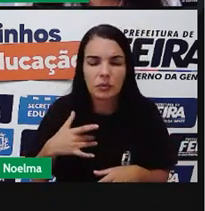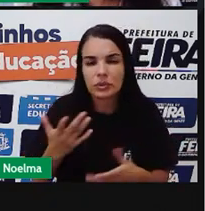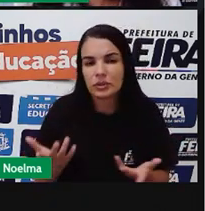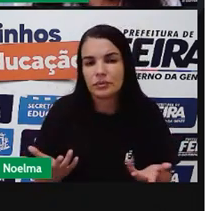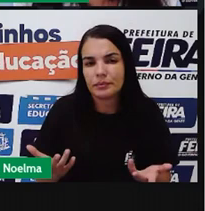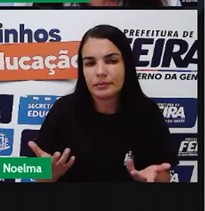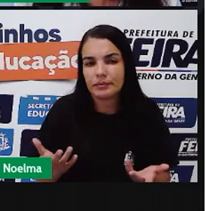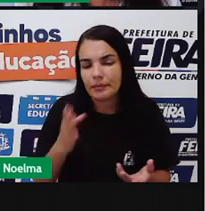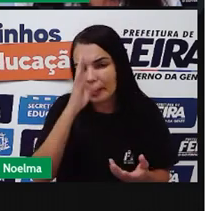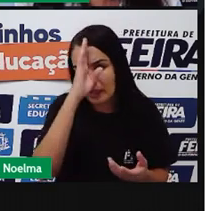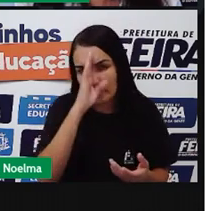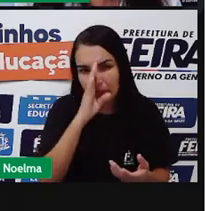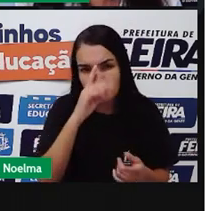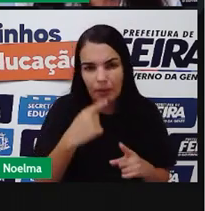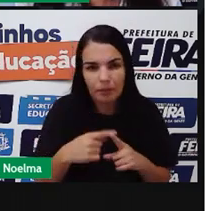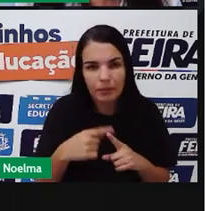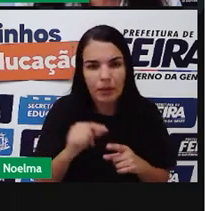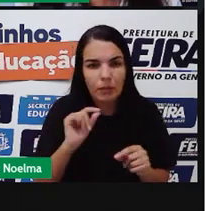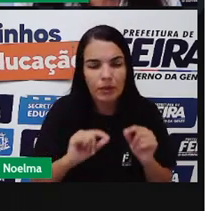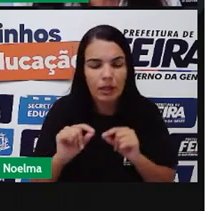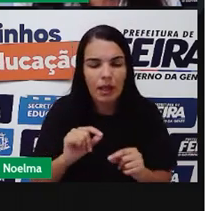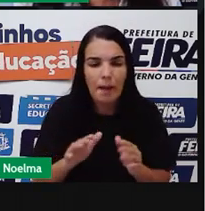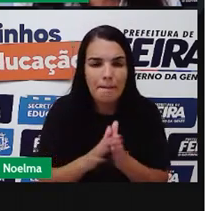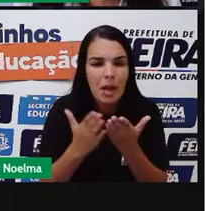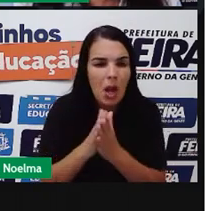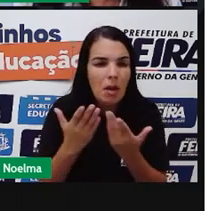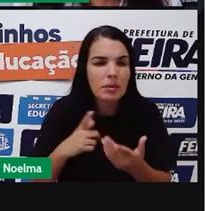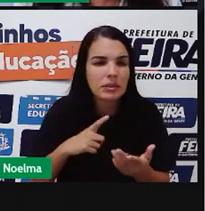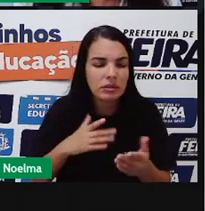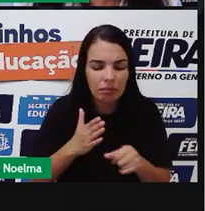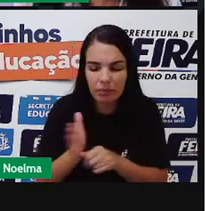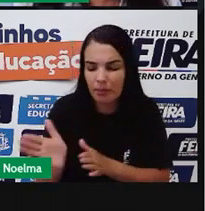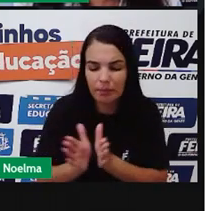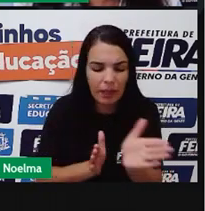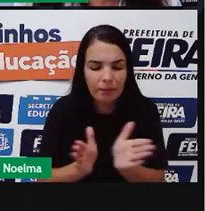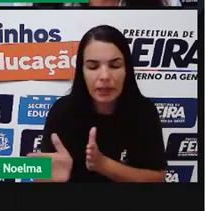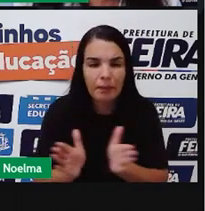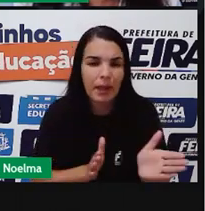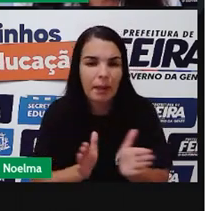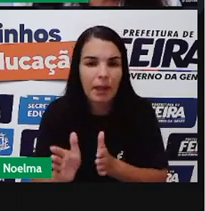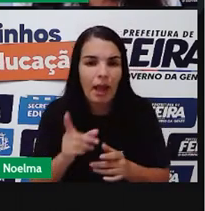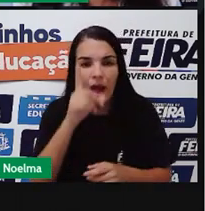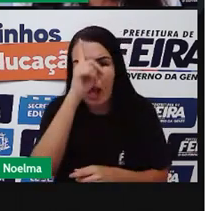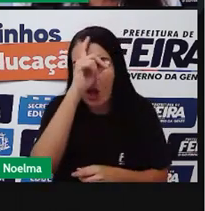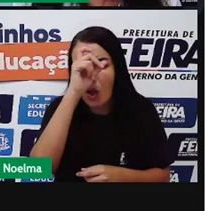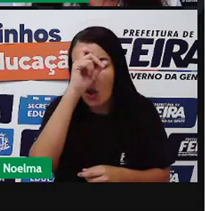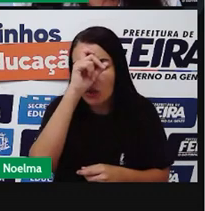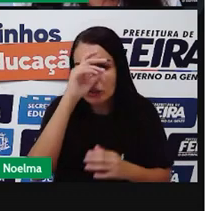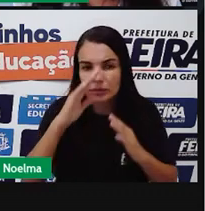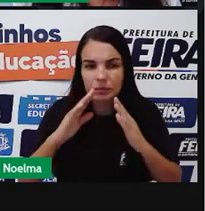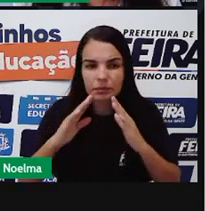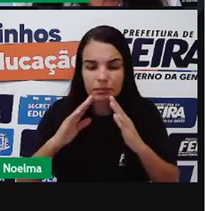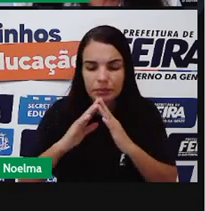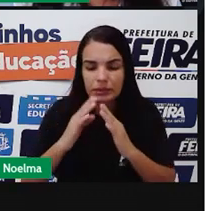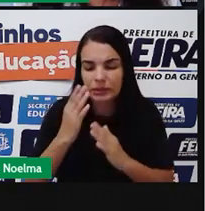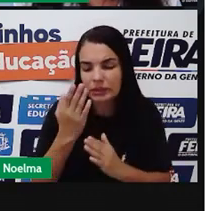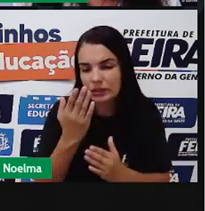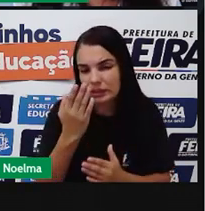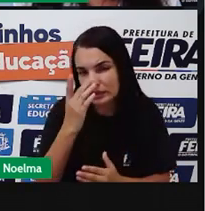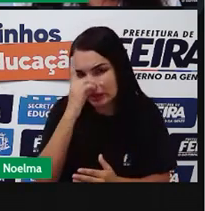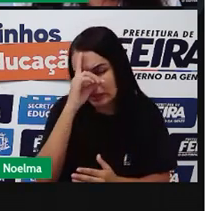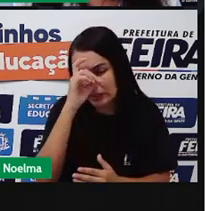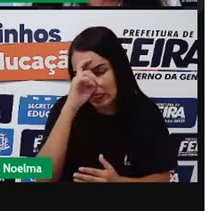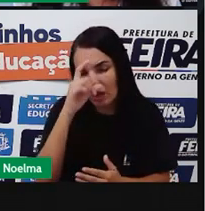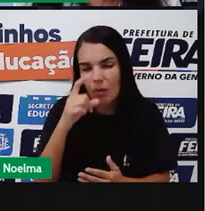aos hospitais Públicos Deparando Com a falta De profissionais E outros A carência Financeira Pode ser Tão grande Que a falta De materiais De